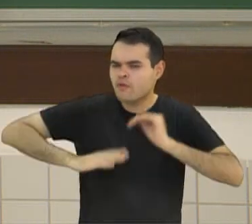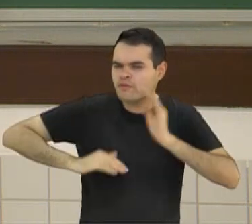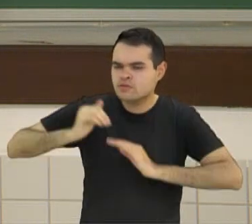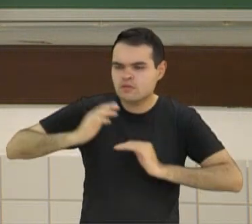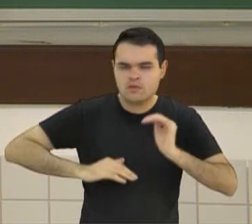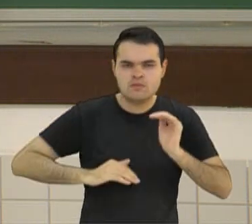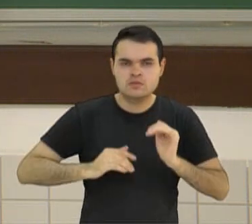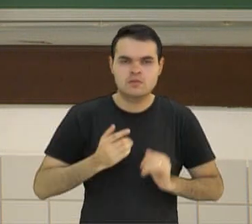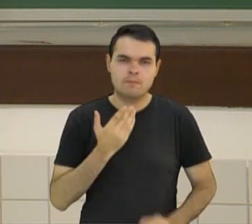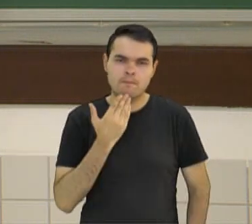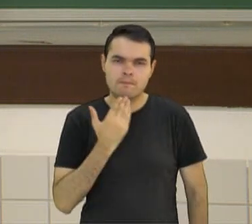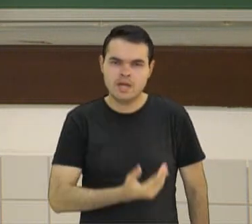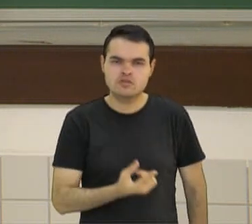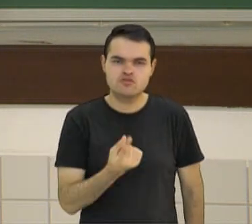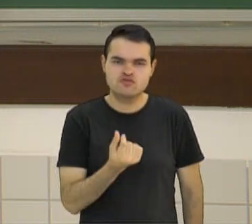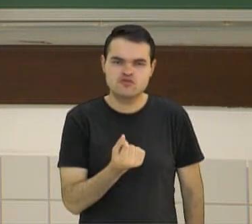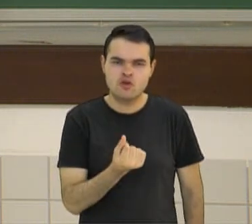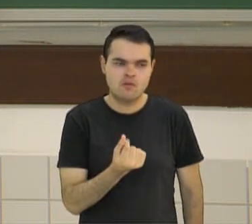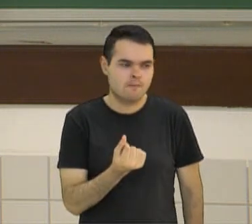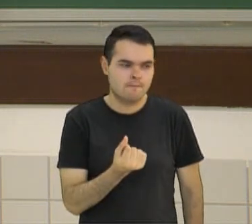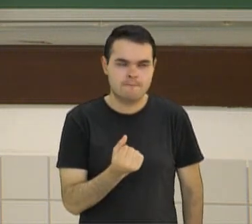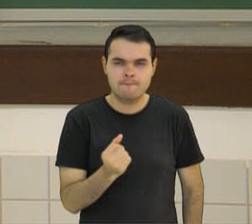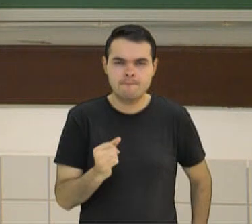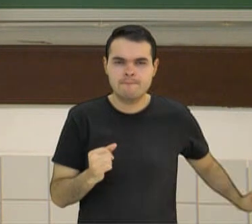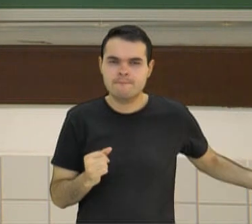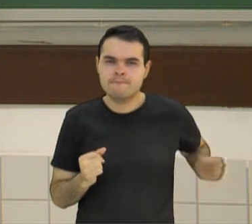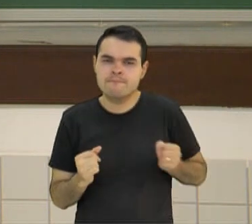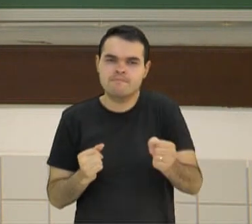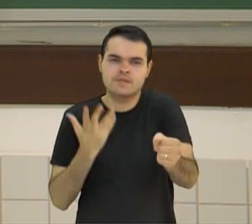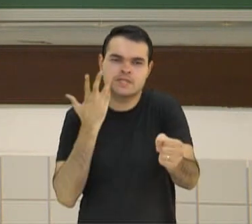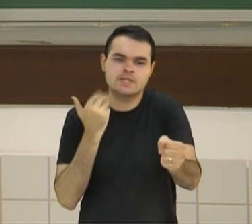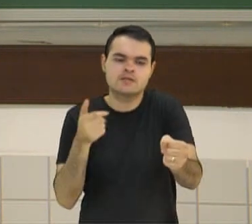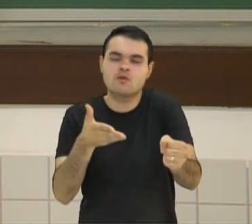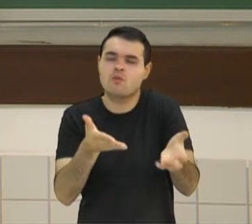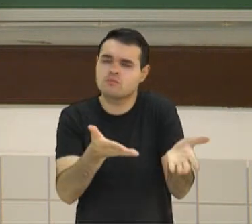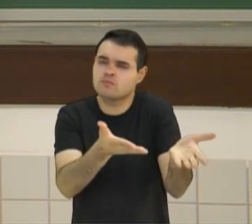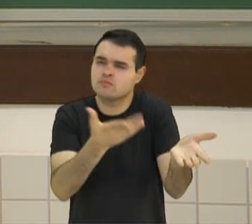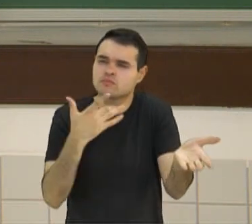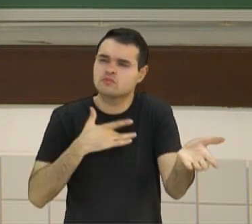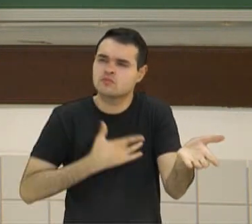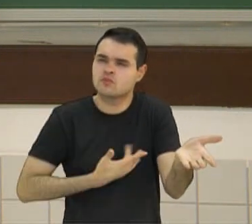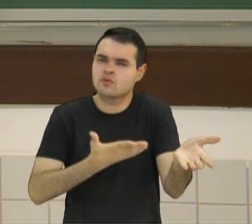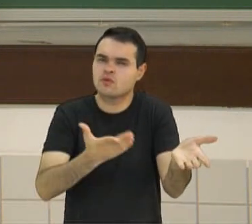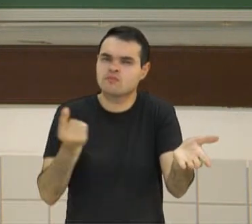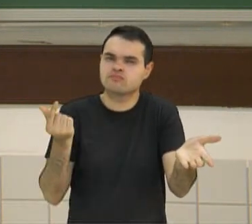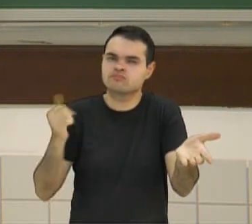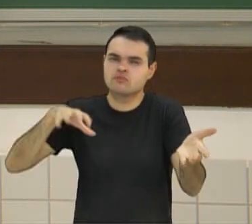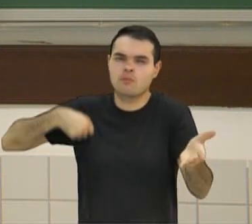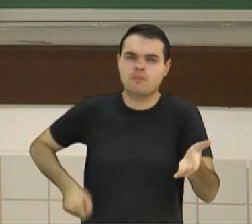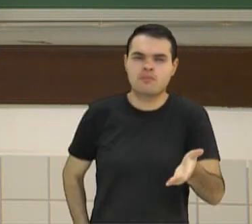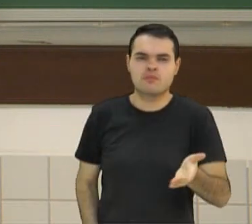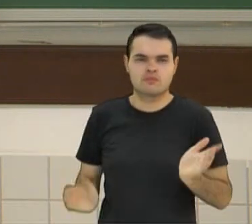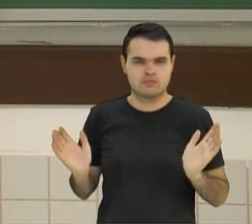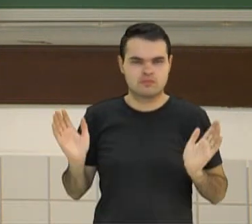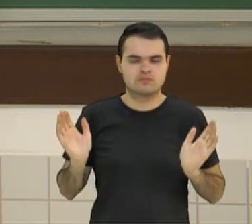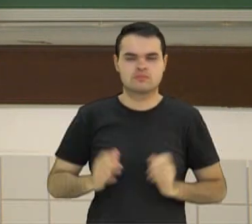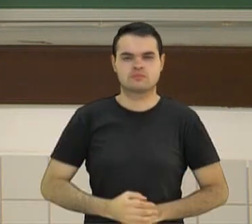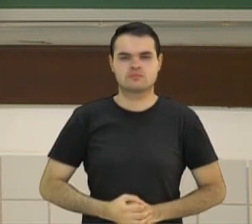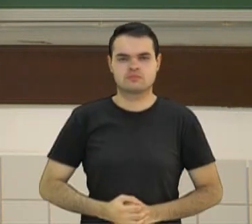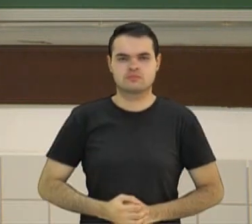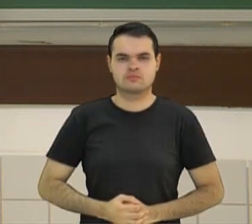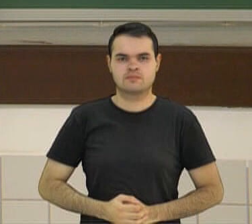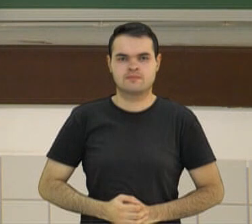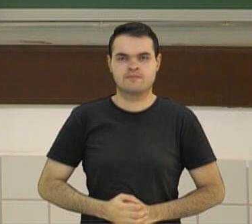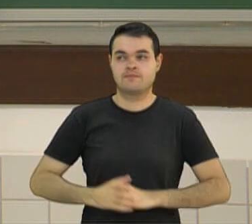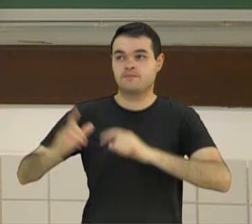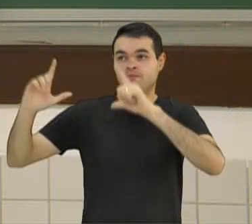pedir dinheiro e, para tanto, exploram crianças. Logo, nós podemos entender que a relação entre